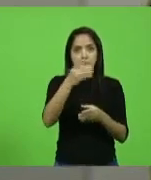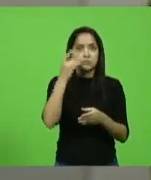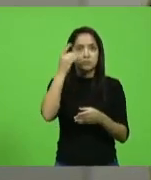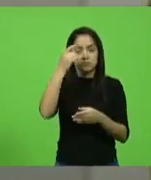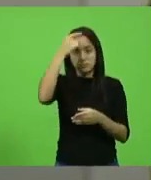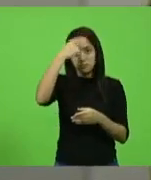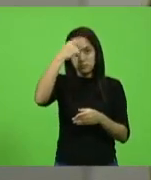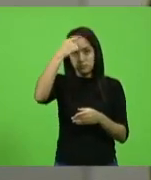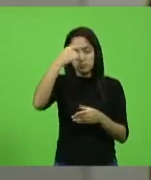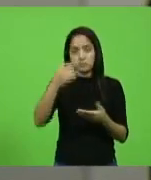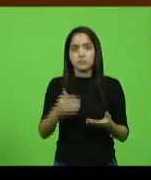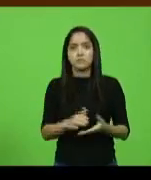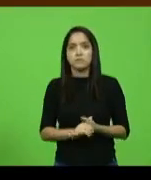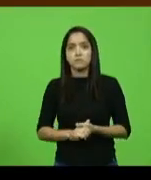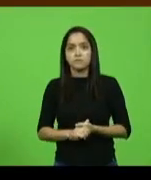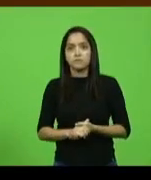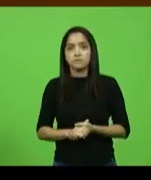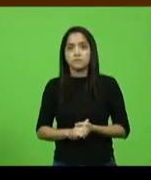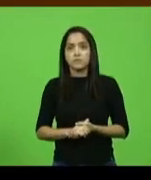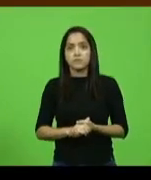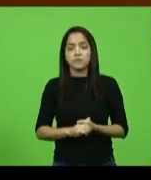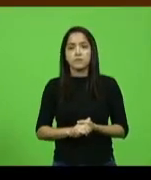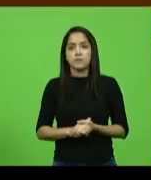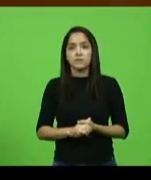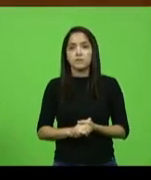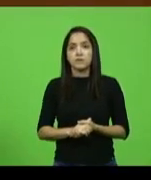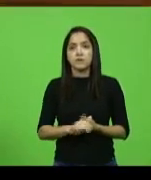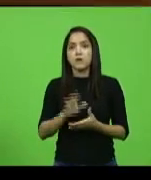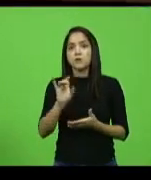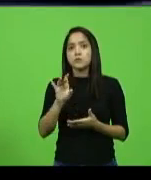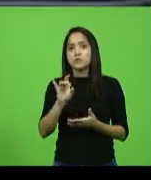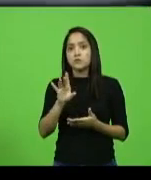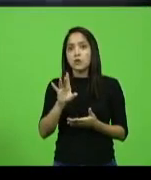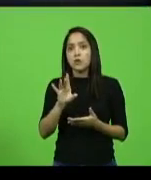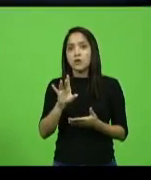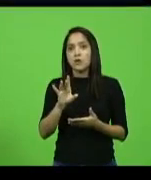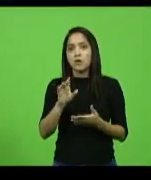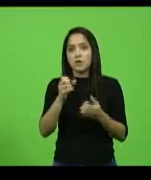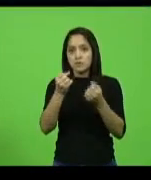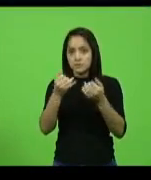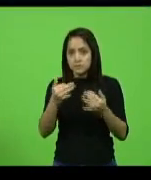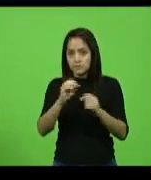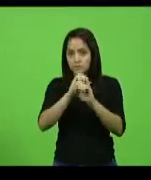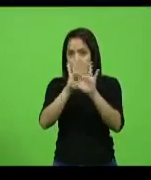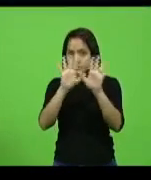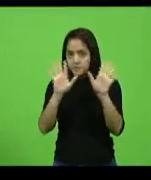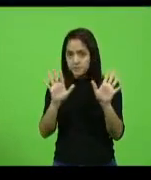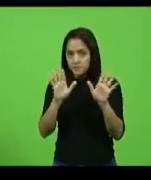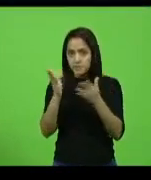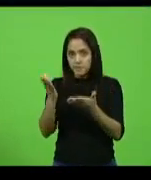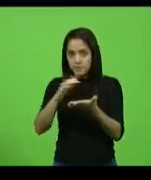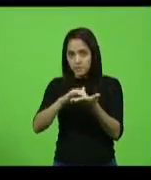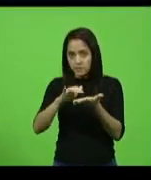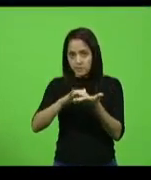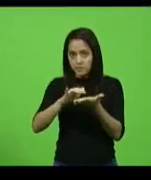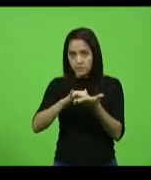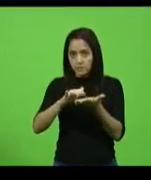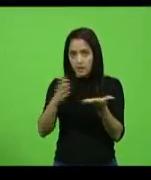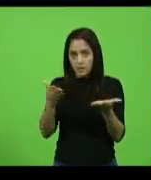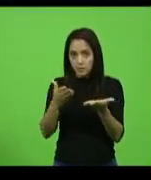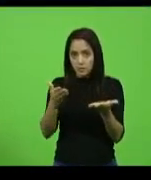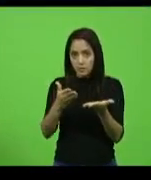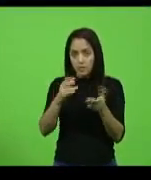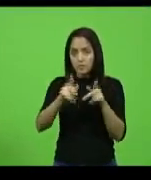Scurdilac. Senhor presidente, só queria fazer um pequeno esclarecimento, senhor secretário, com a liberdade, a